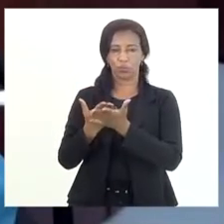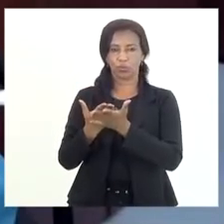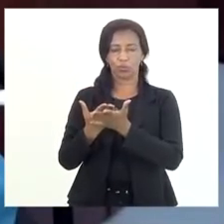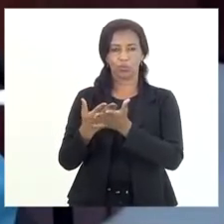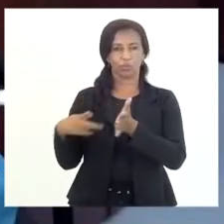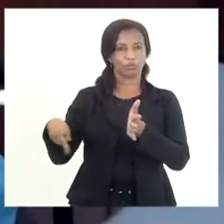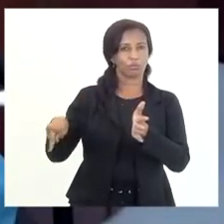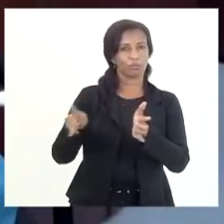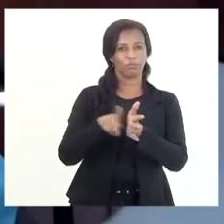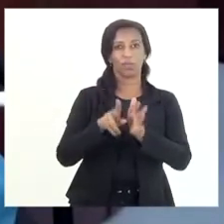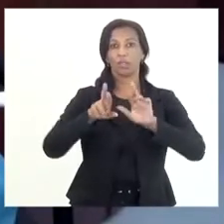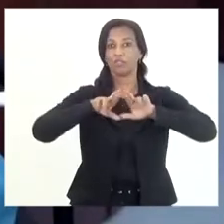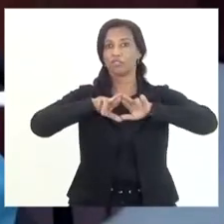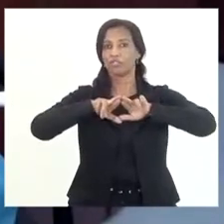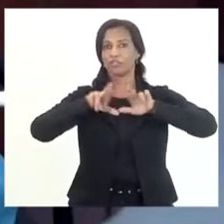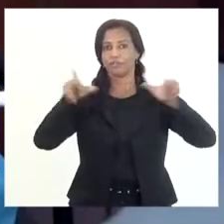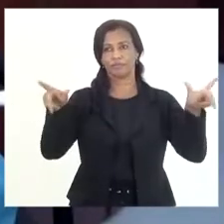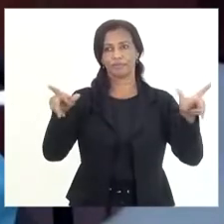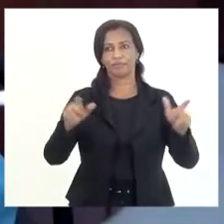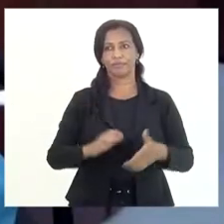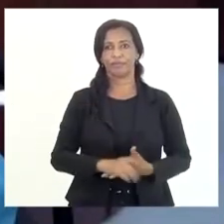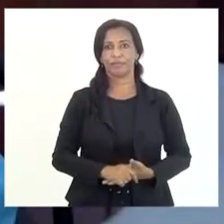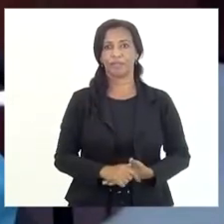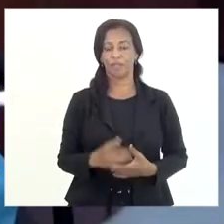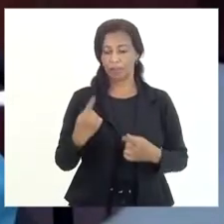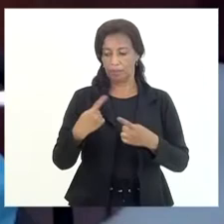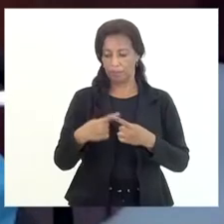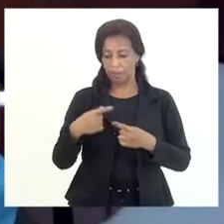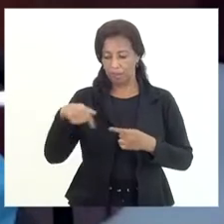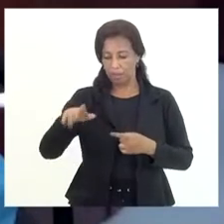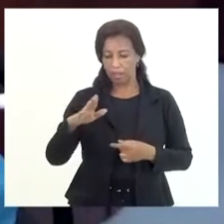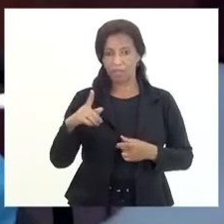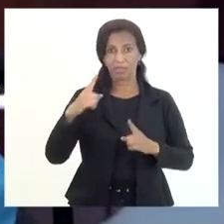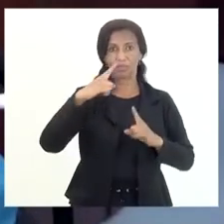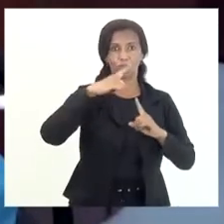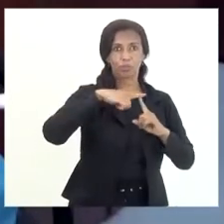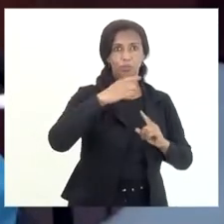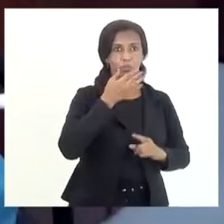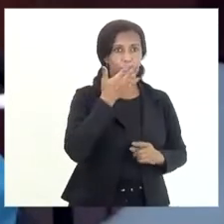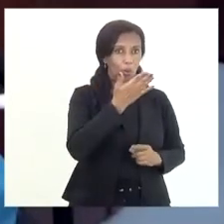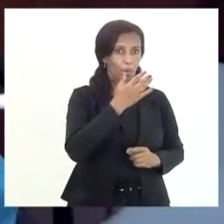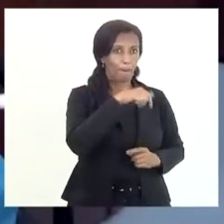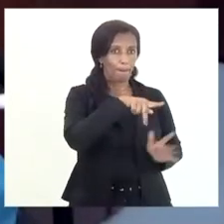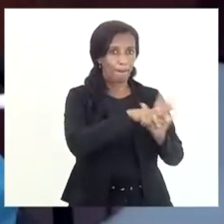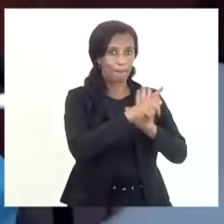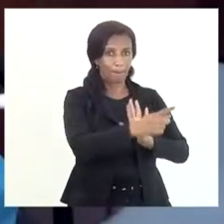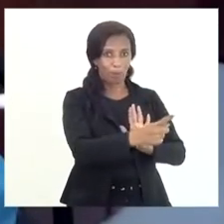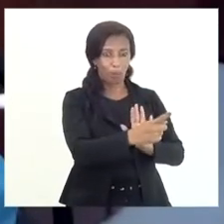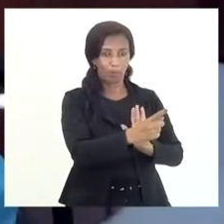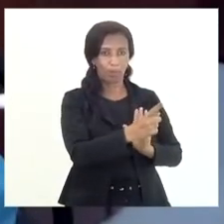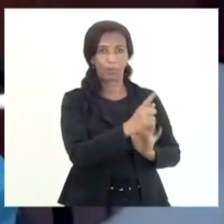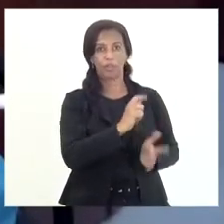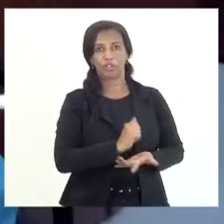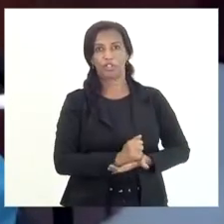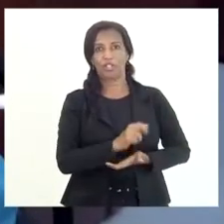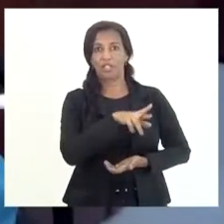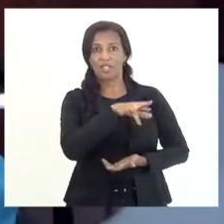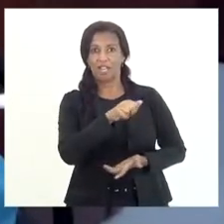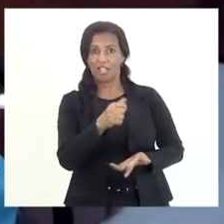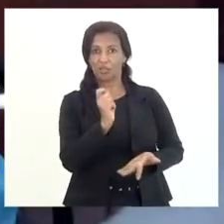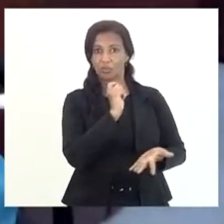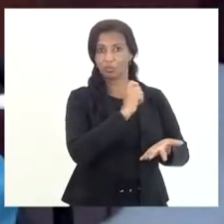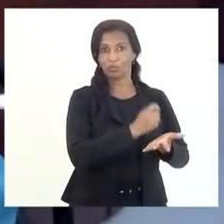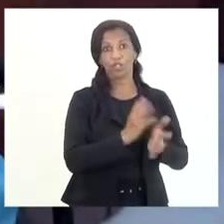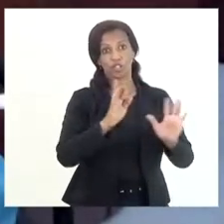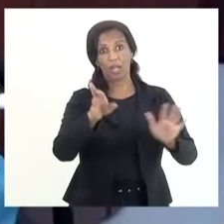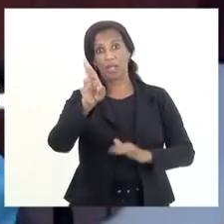diferenciado, porque esse tipo de crédito não é exatamente, já tentando